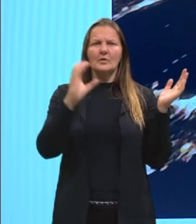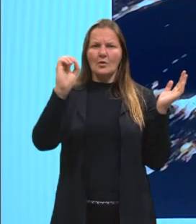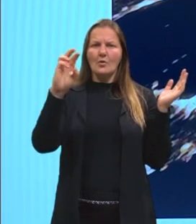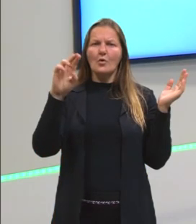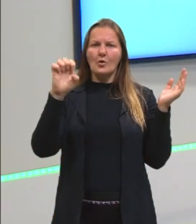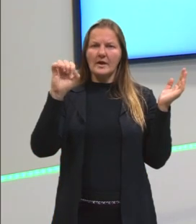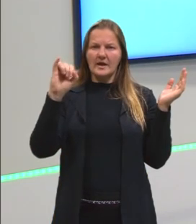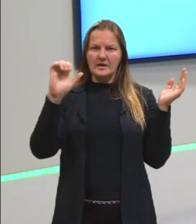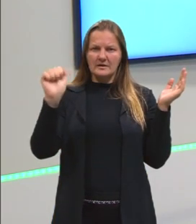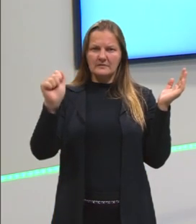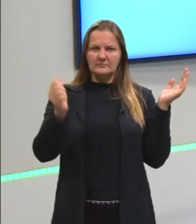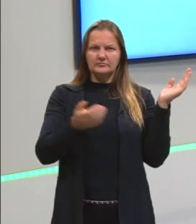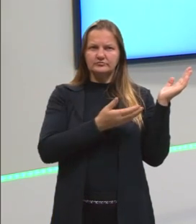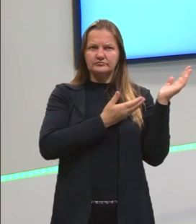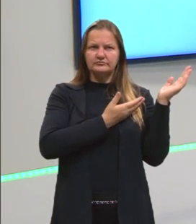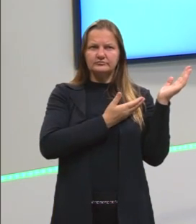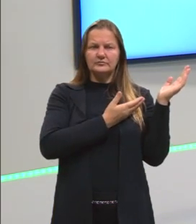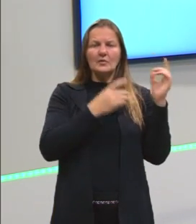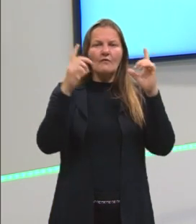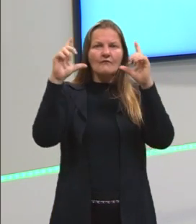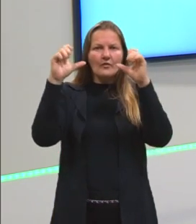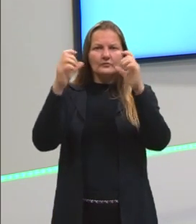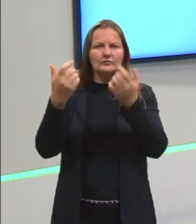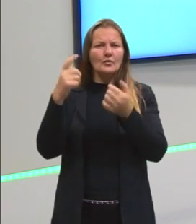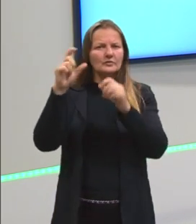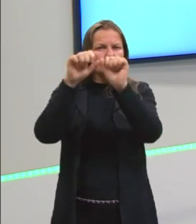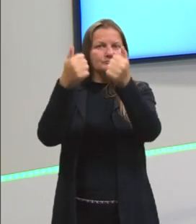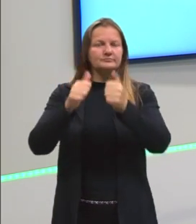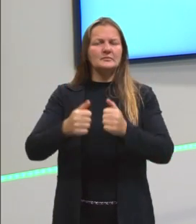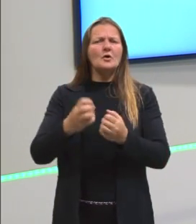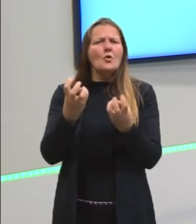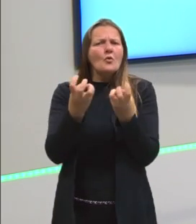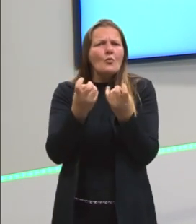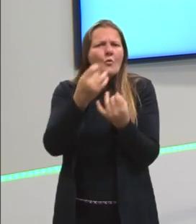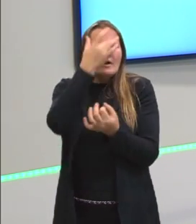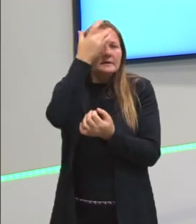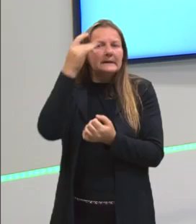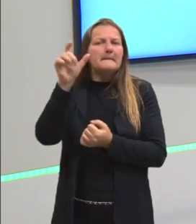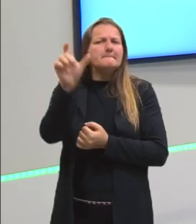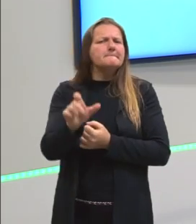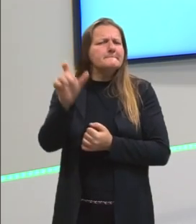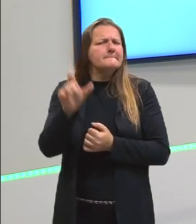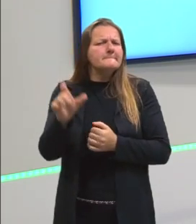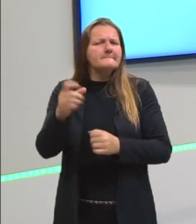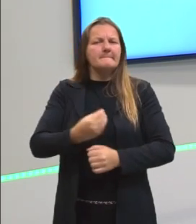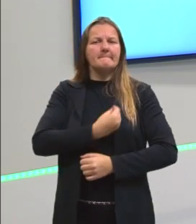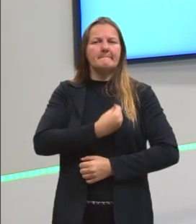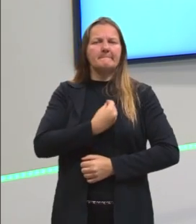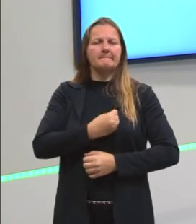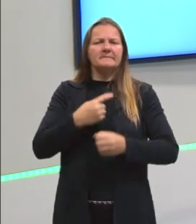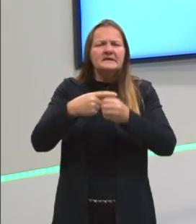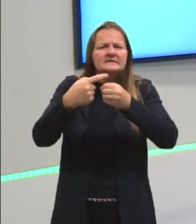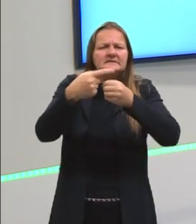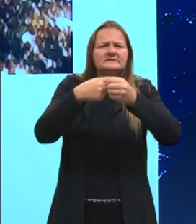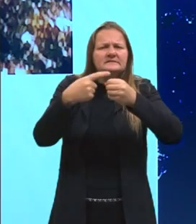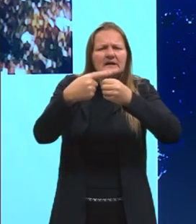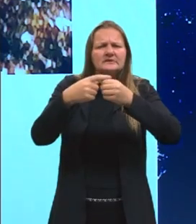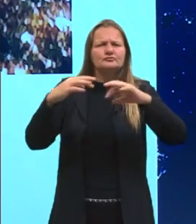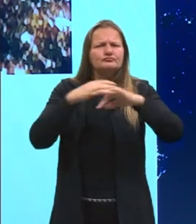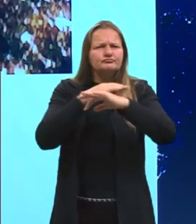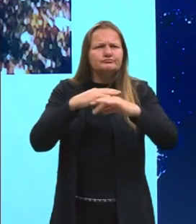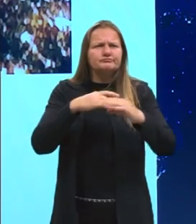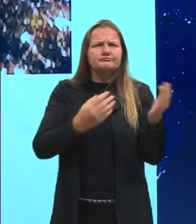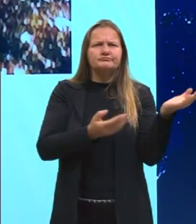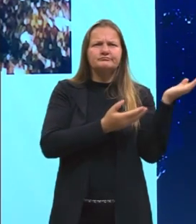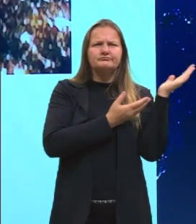Aqui eu também trago para vocês a outra imagem, né, quantidade de pessoas, quantidade de municípios, cidades, né, então,